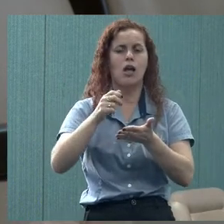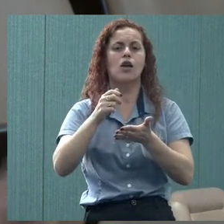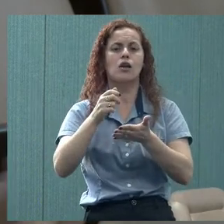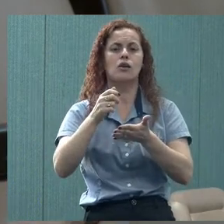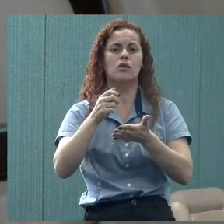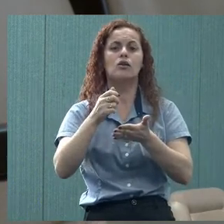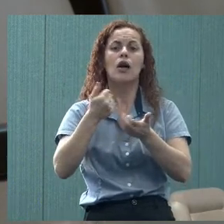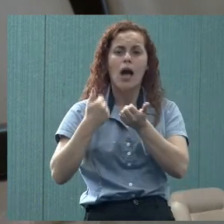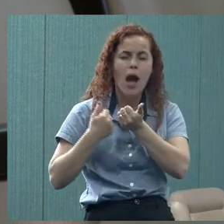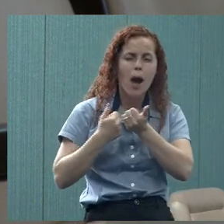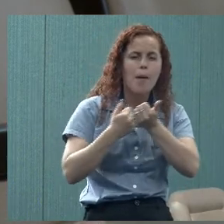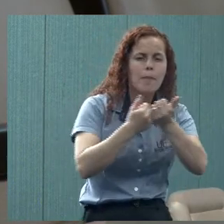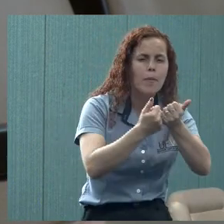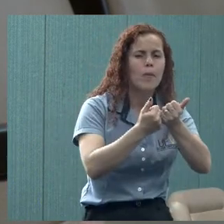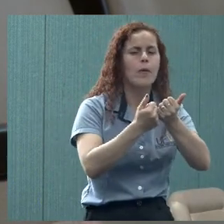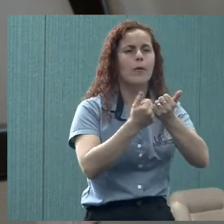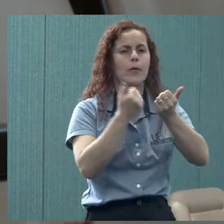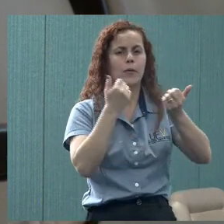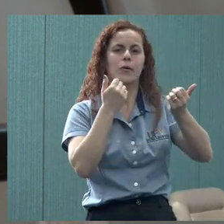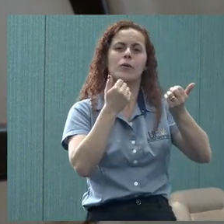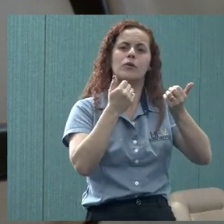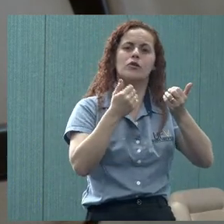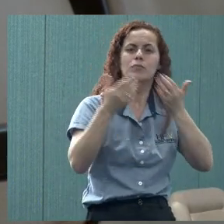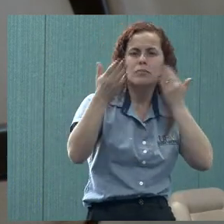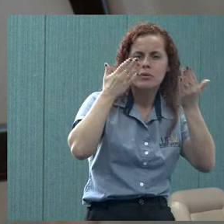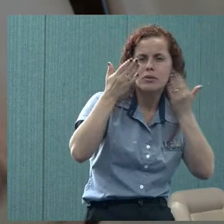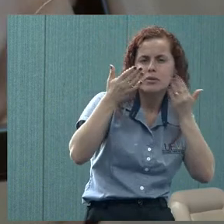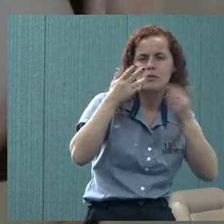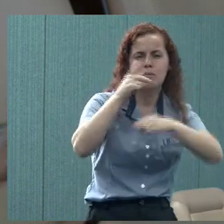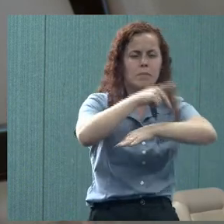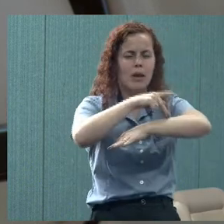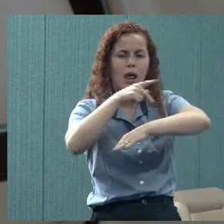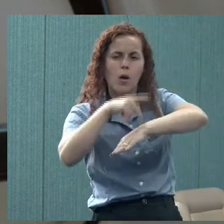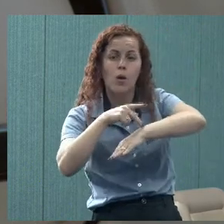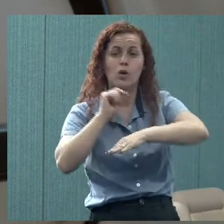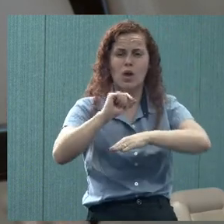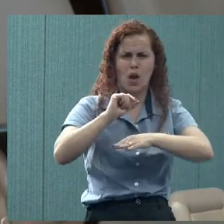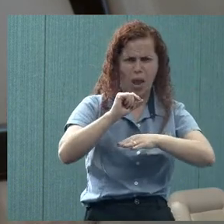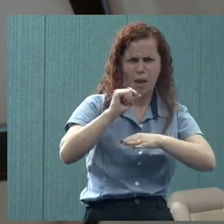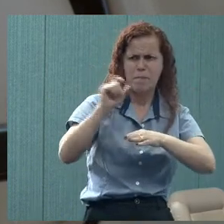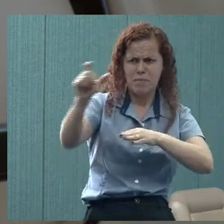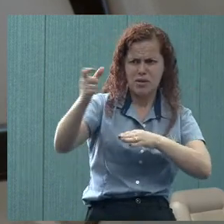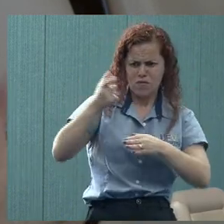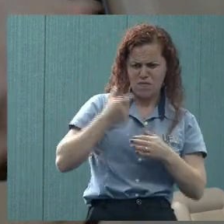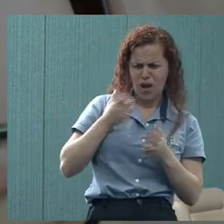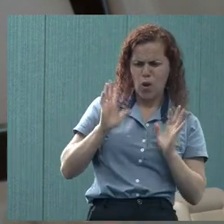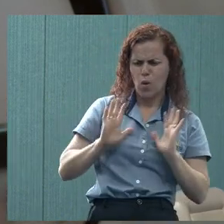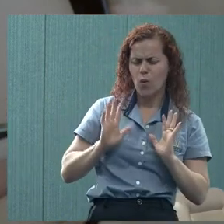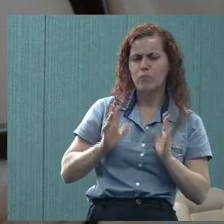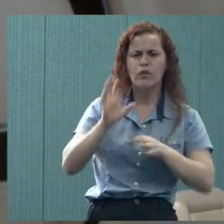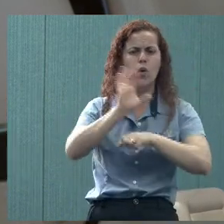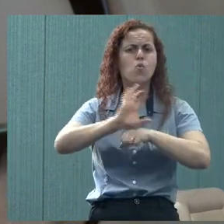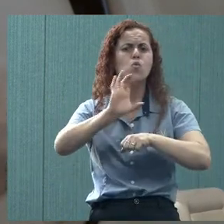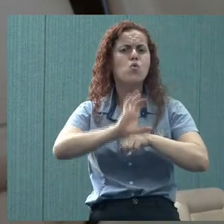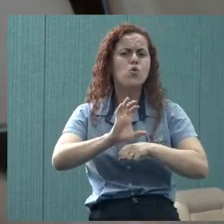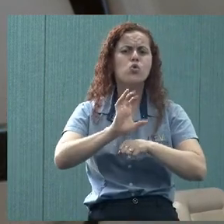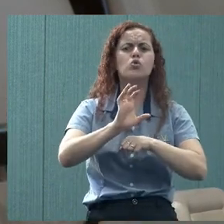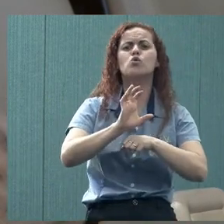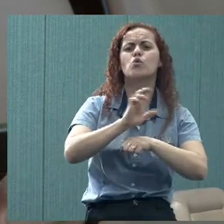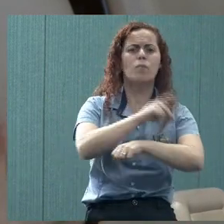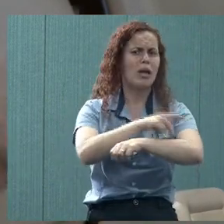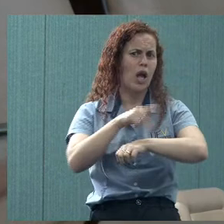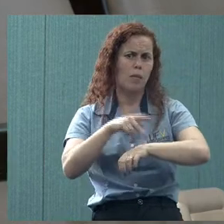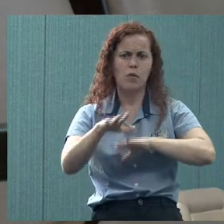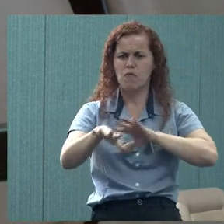psicopedagógico, que seria. E eu fiquei pensando assim, eu ouvi outro dia uma pessoa falar, mas a instituição, o curso de pedagogia não